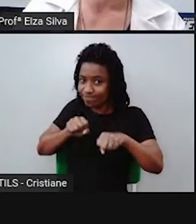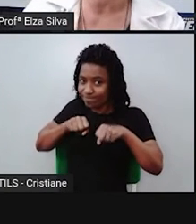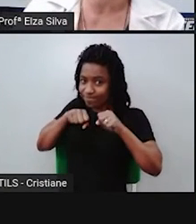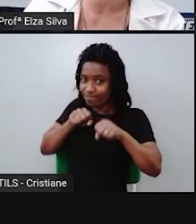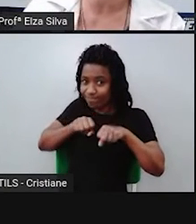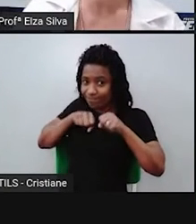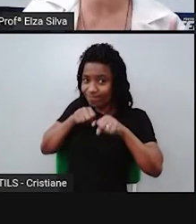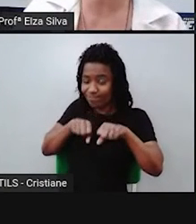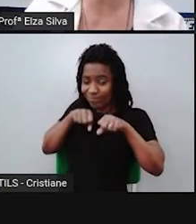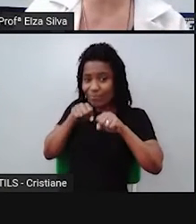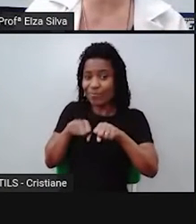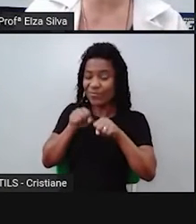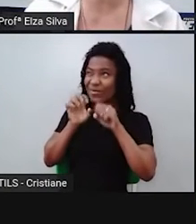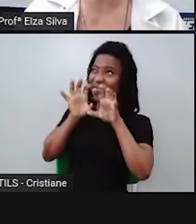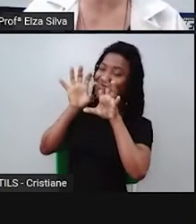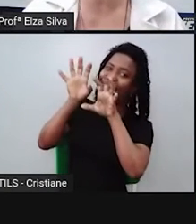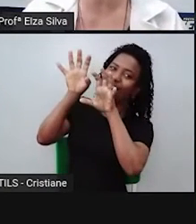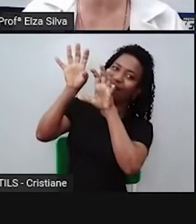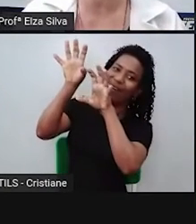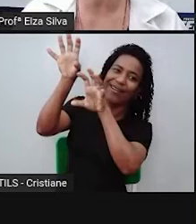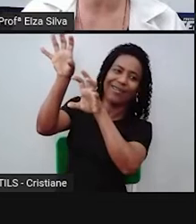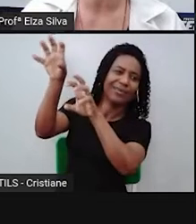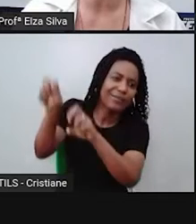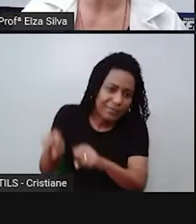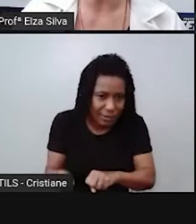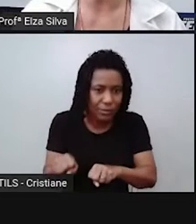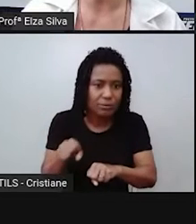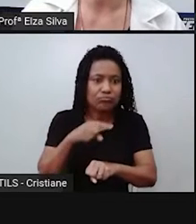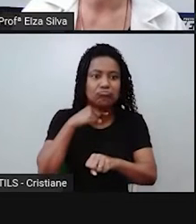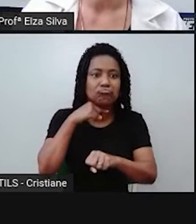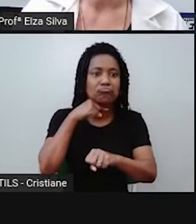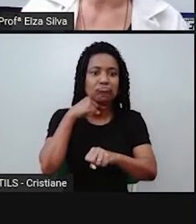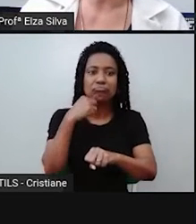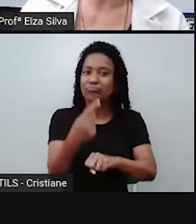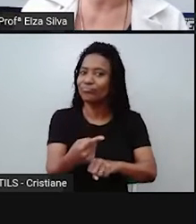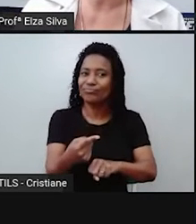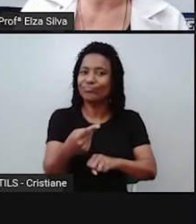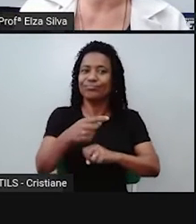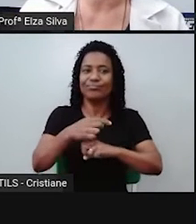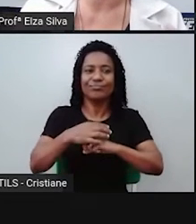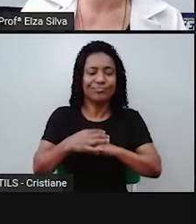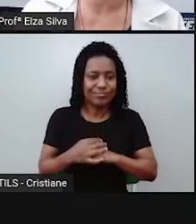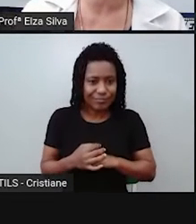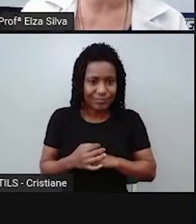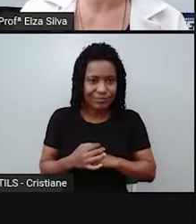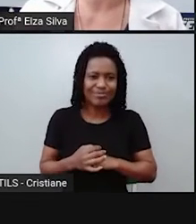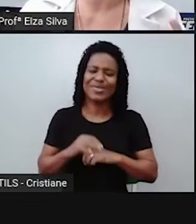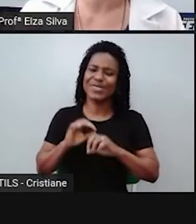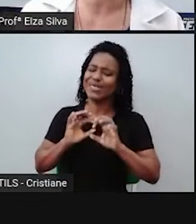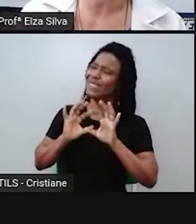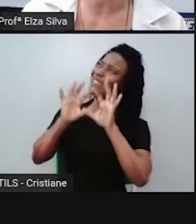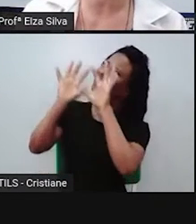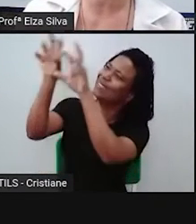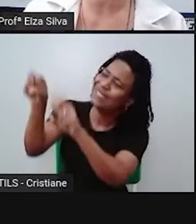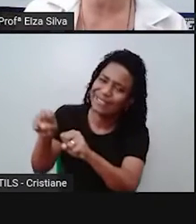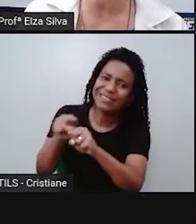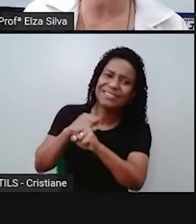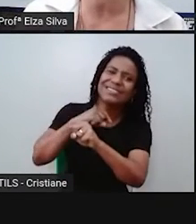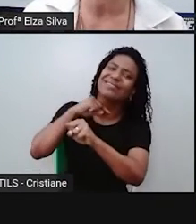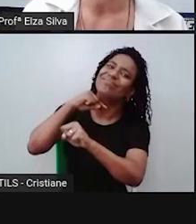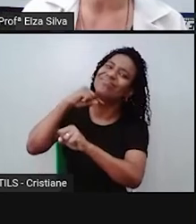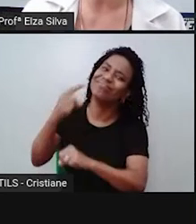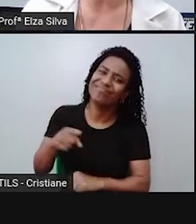ainda não conseguiu alcançar as uvas. E aí ela tentou, tentou, várias